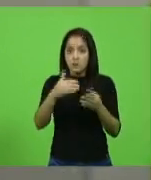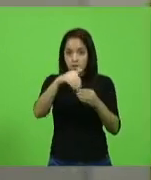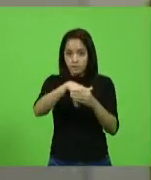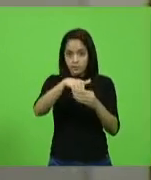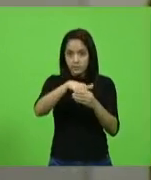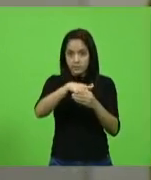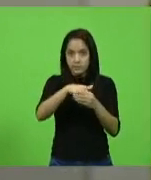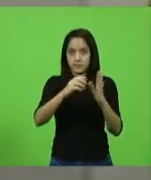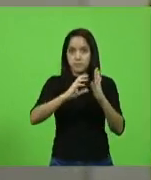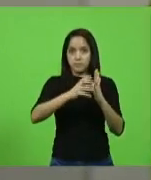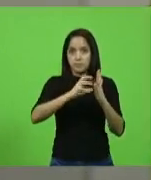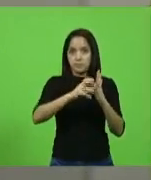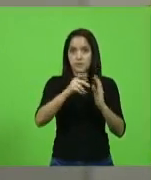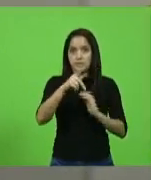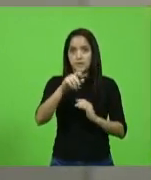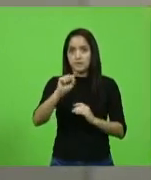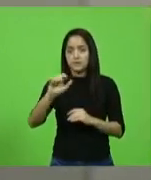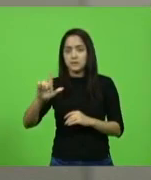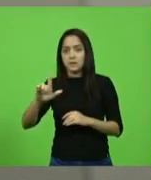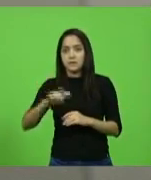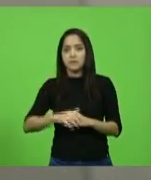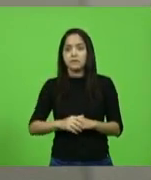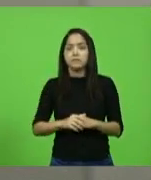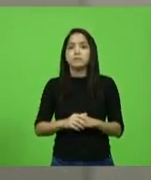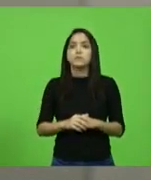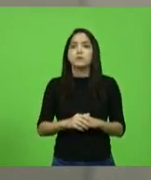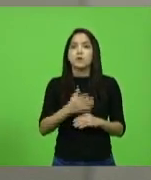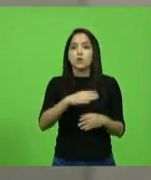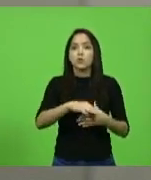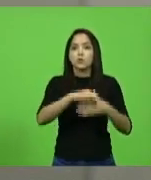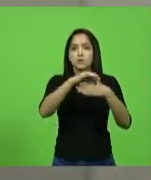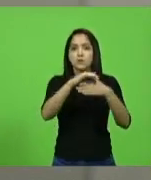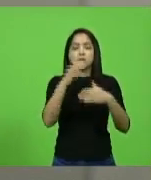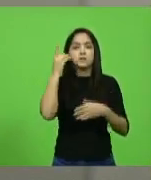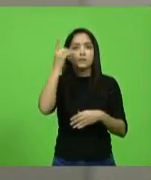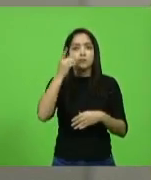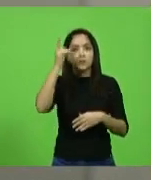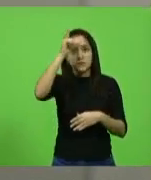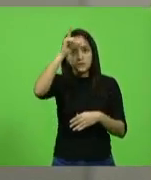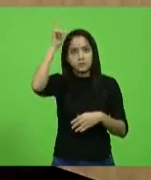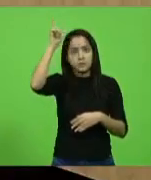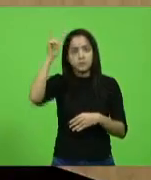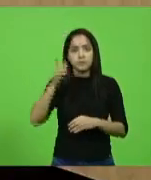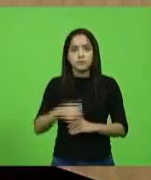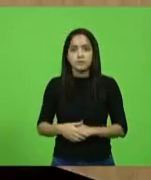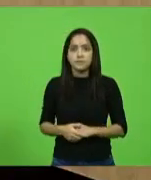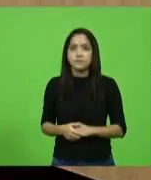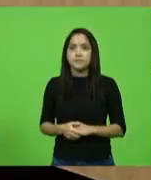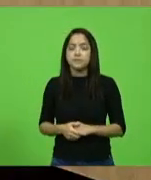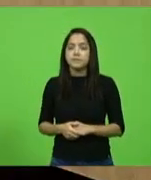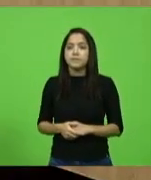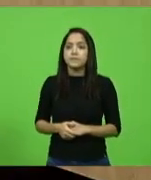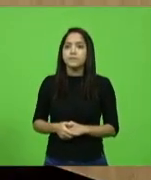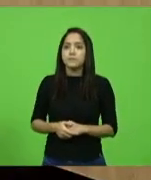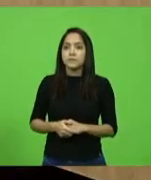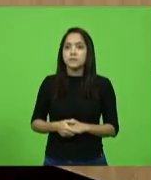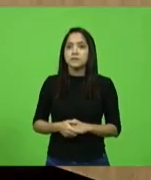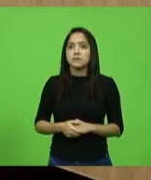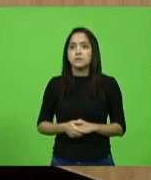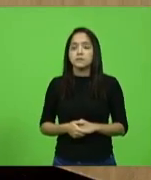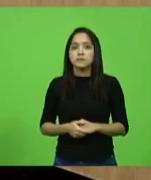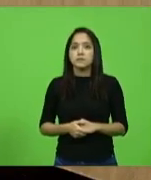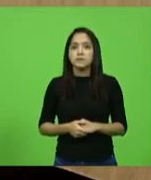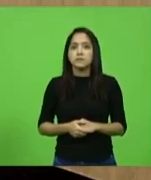pela bancada do PSL. Como vota o líder, deputado Sargento Lima? Pela bancada do